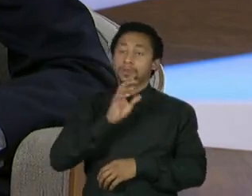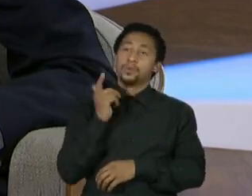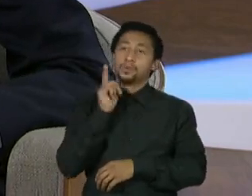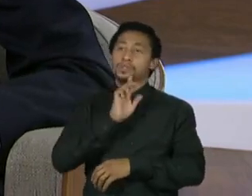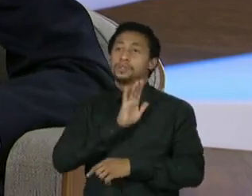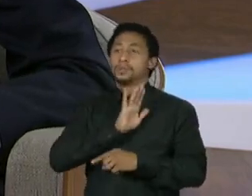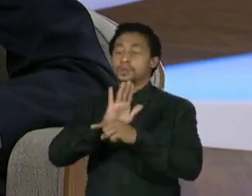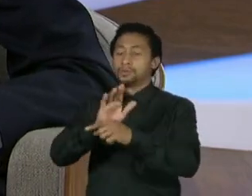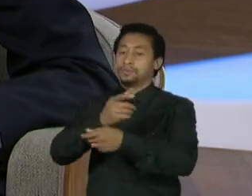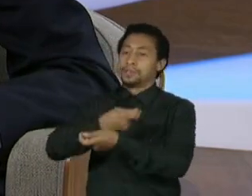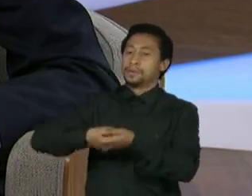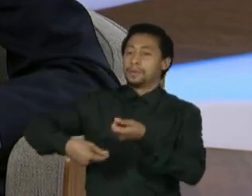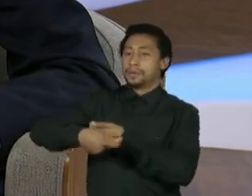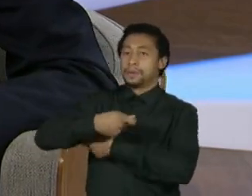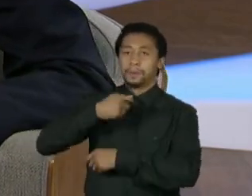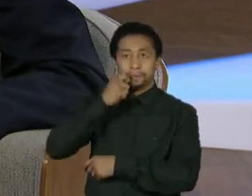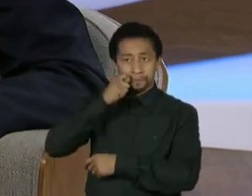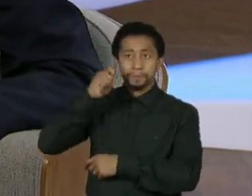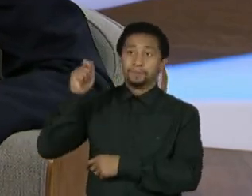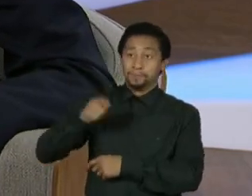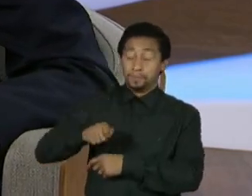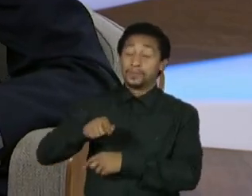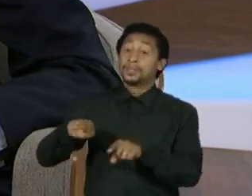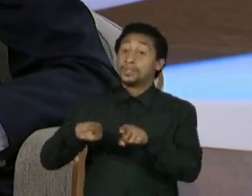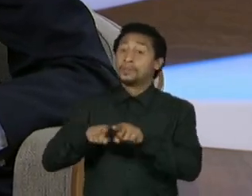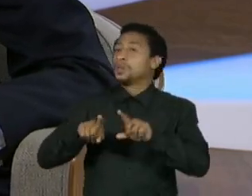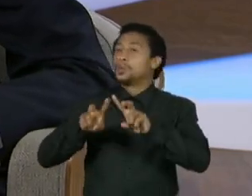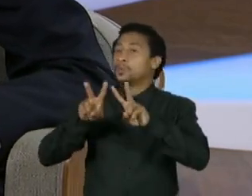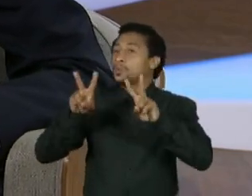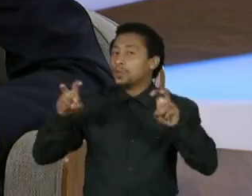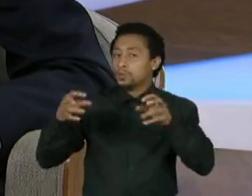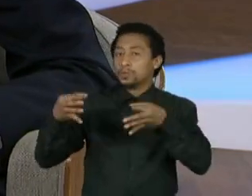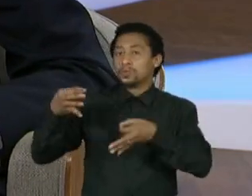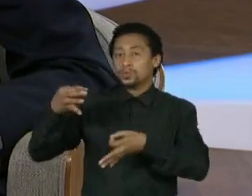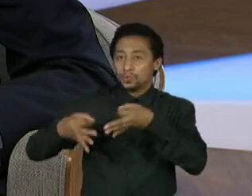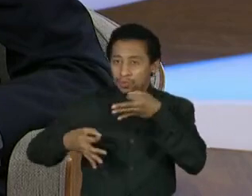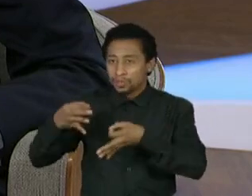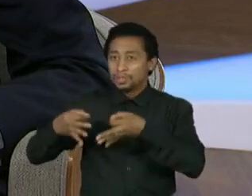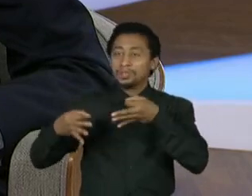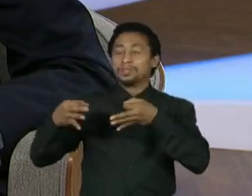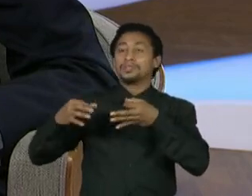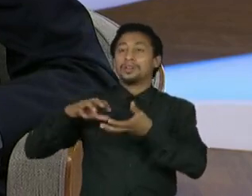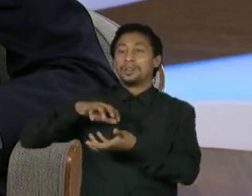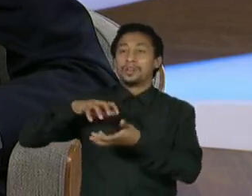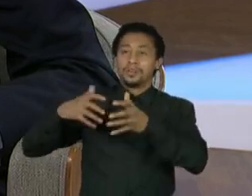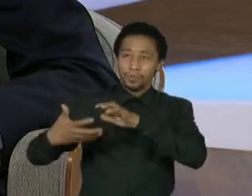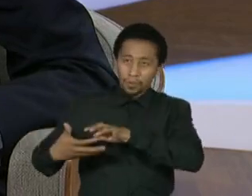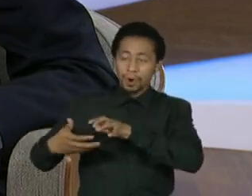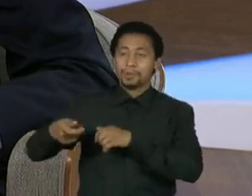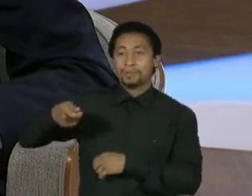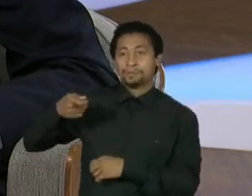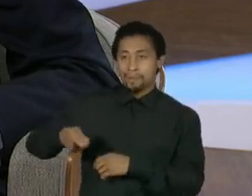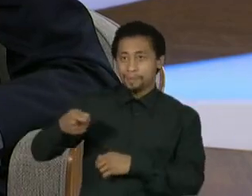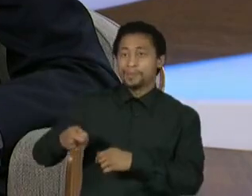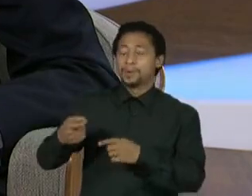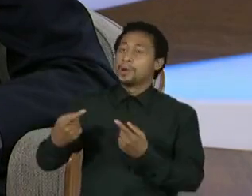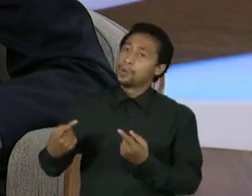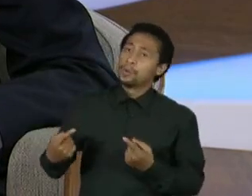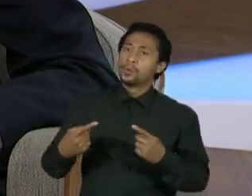reforma jurídica, reforma dos tribunais, luta contra a corrupção,